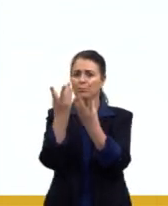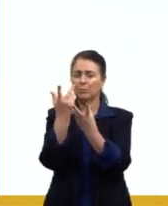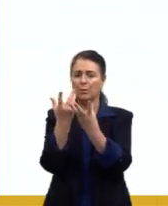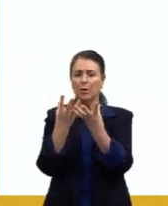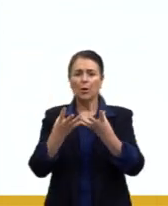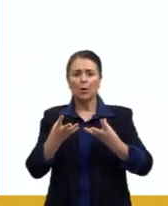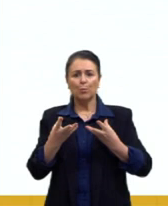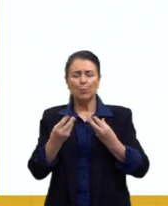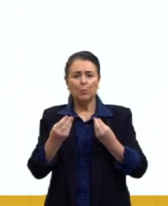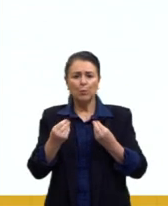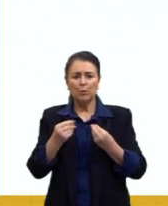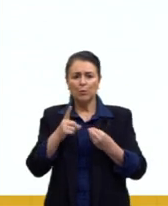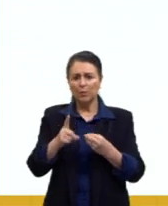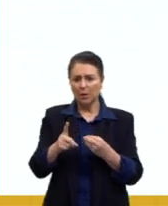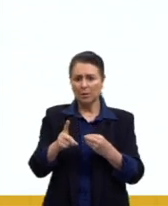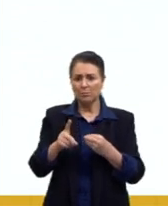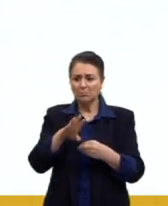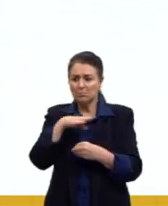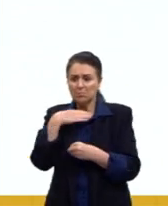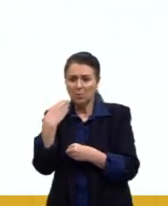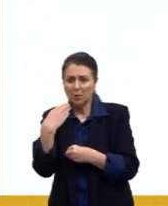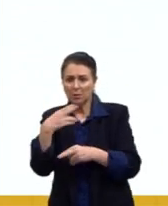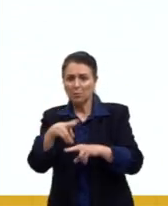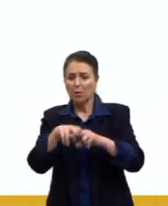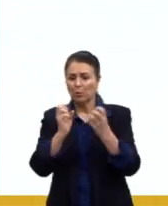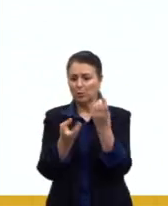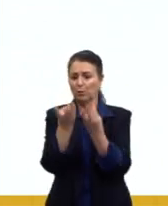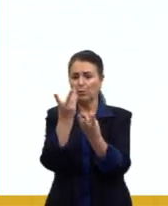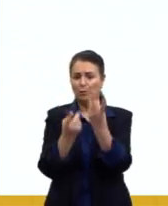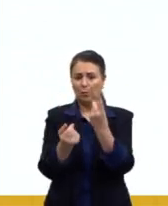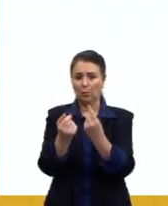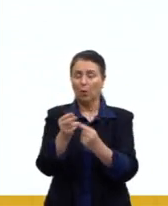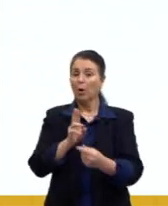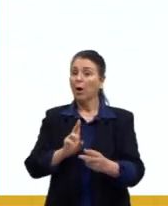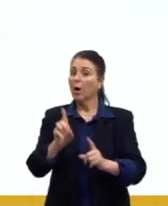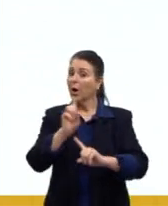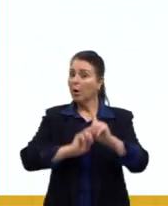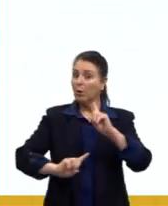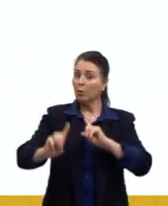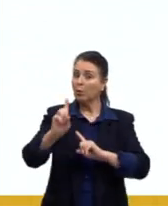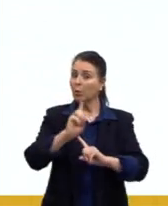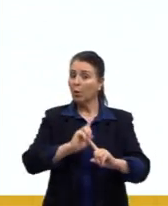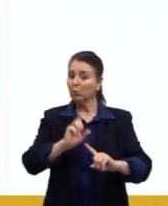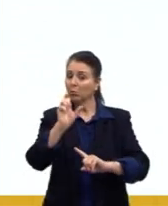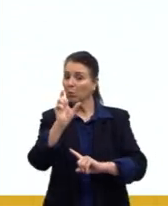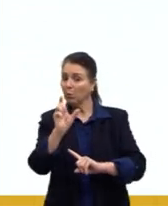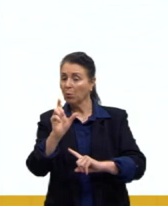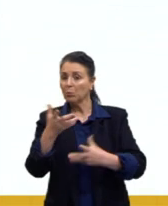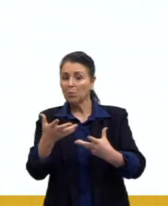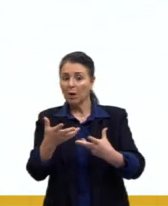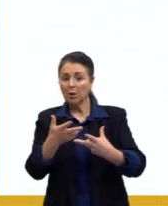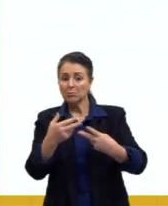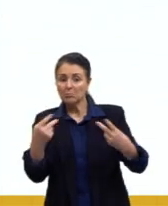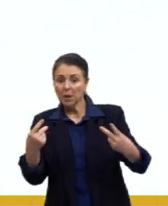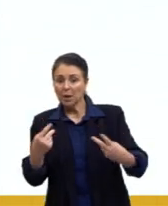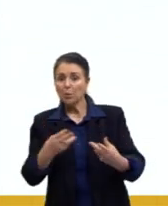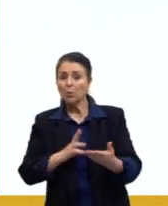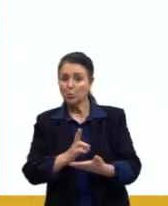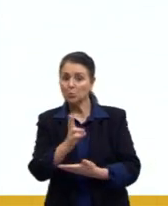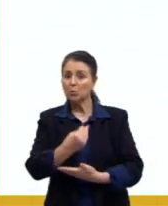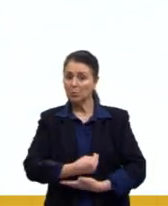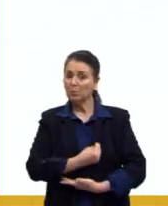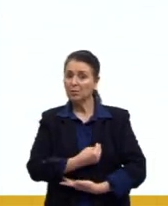Muitos deles são mortos, né? E só alguns sobrevivem, alguns indivíduos. Então, esses indivíduos que